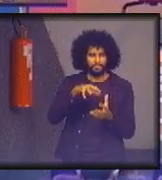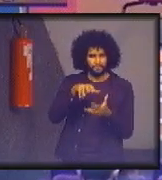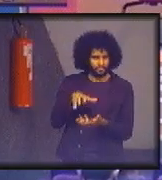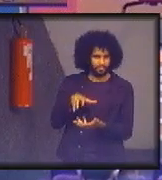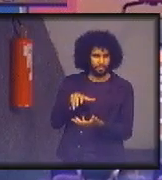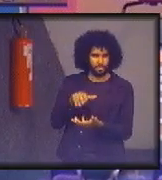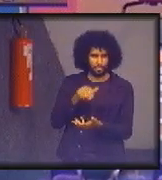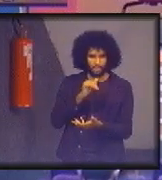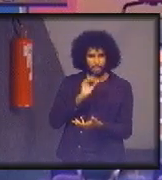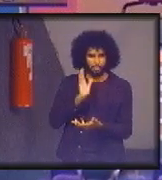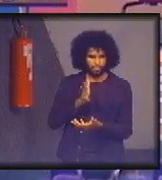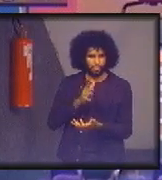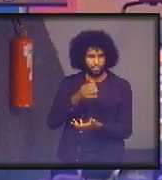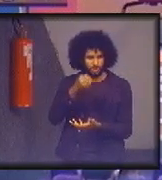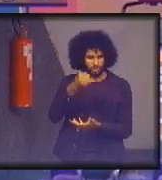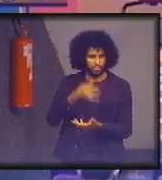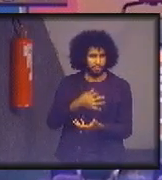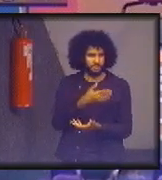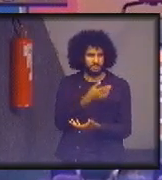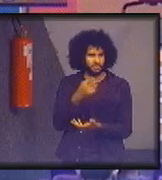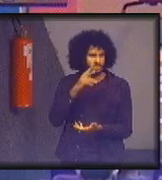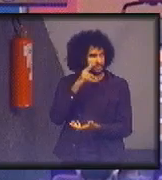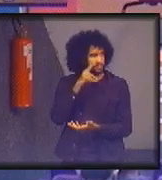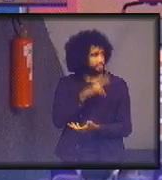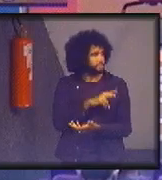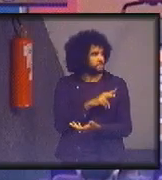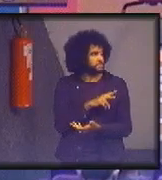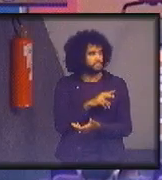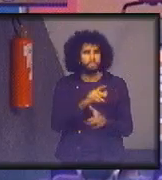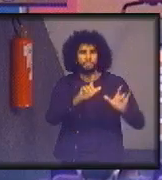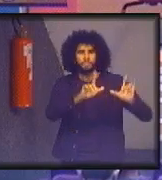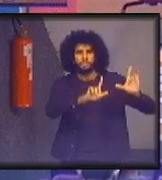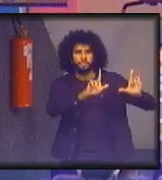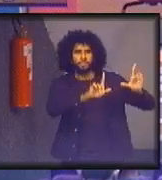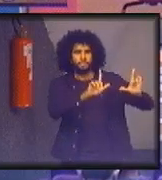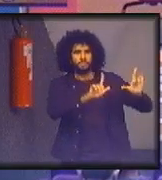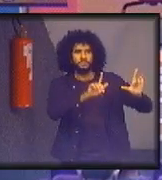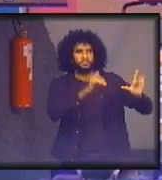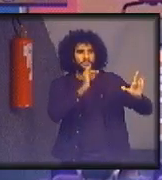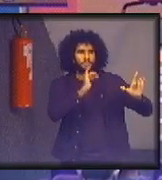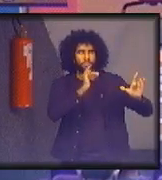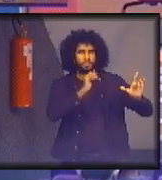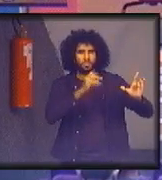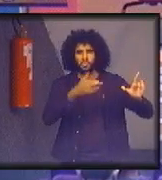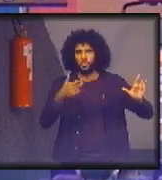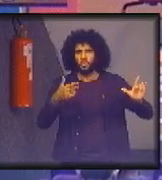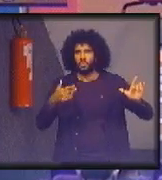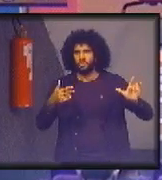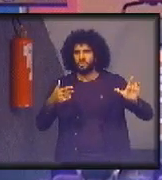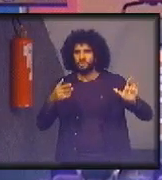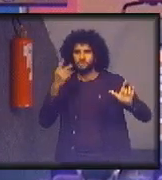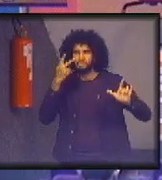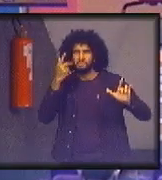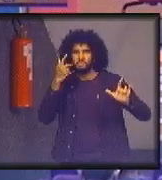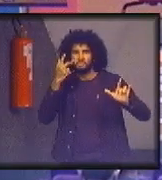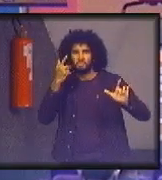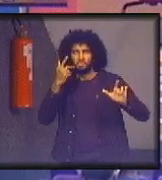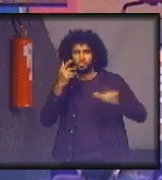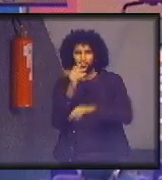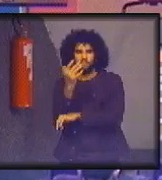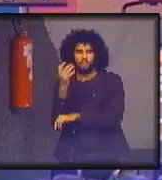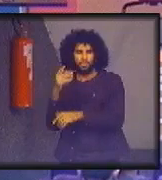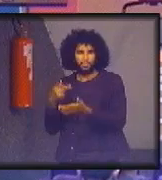quando vocês assistirem televisão, cobertura de desastres naturais, é só vocês olharem o seguinte, o